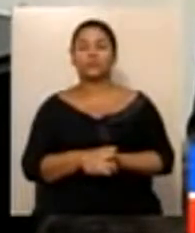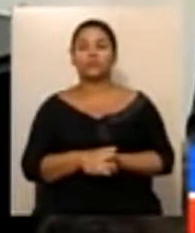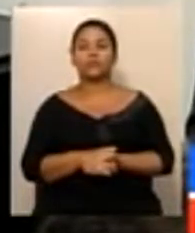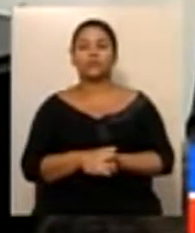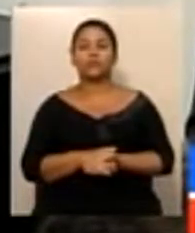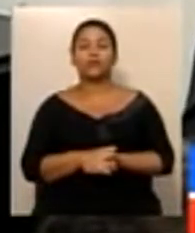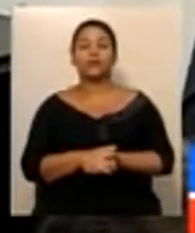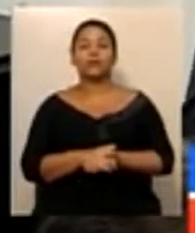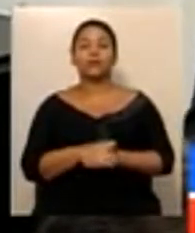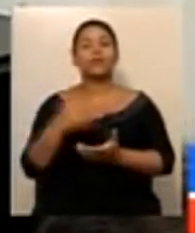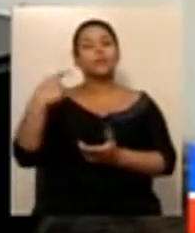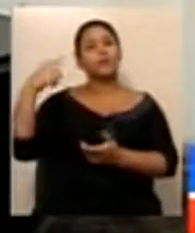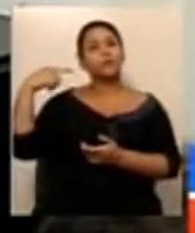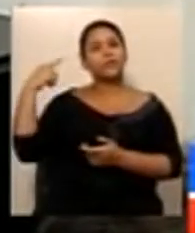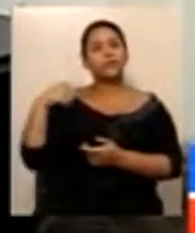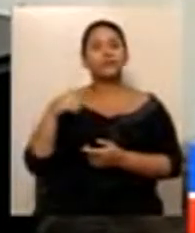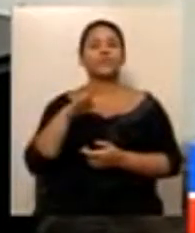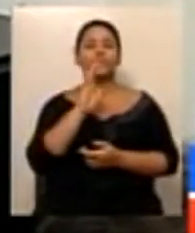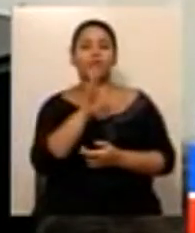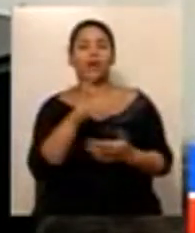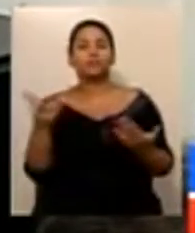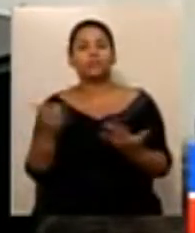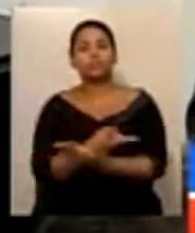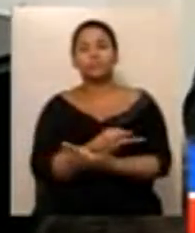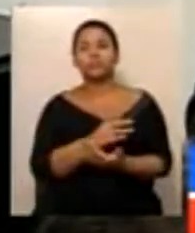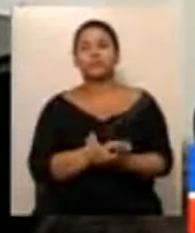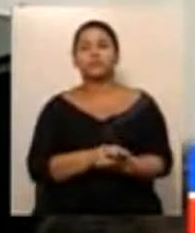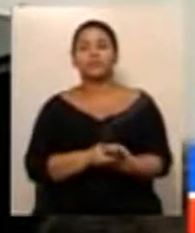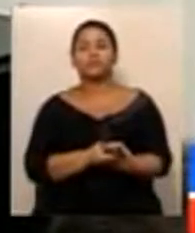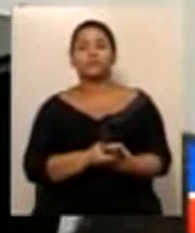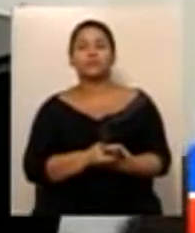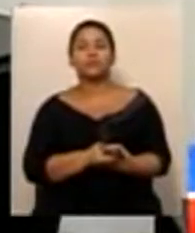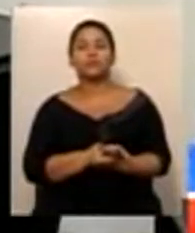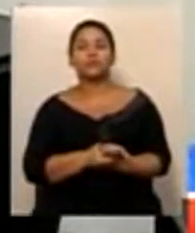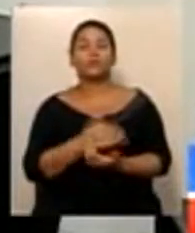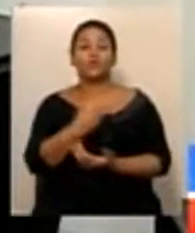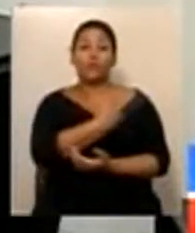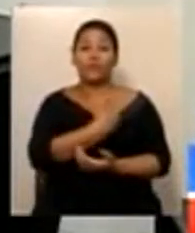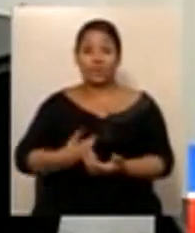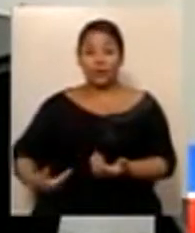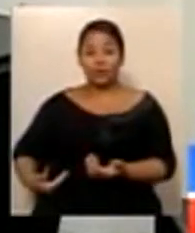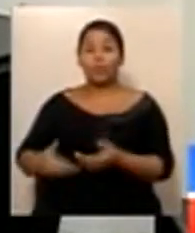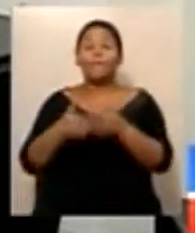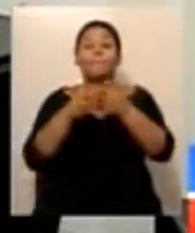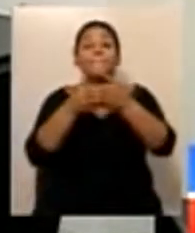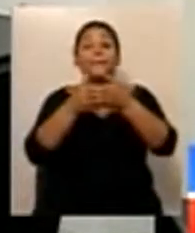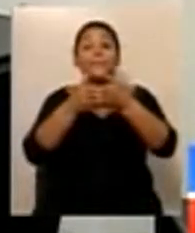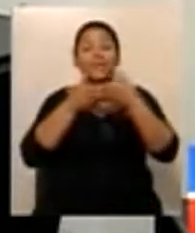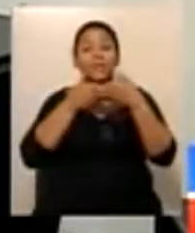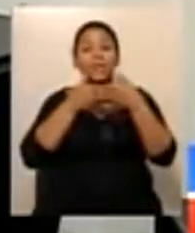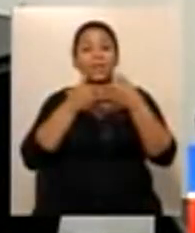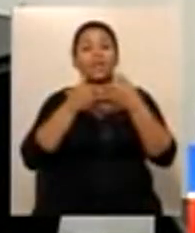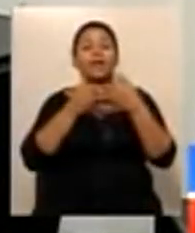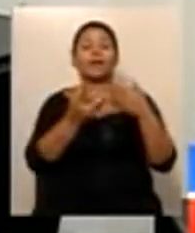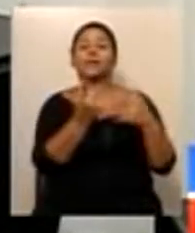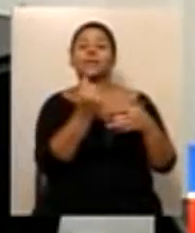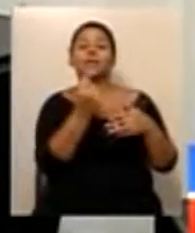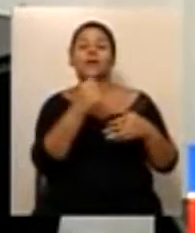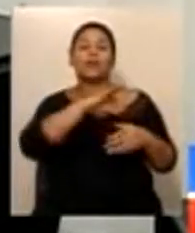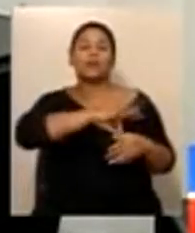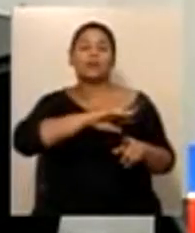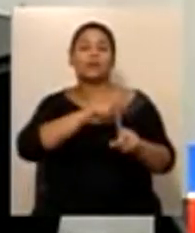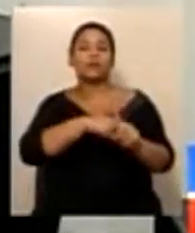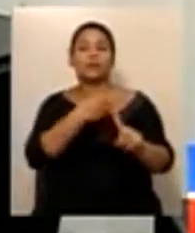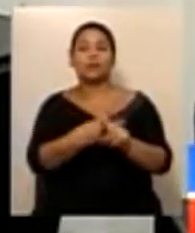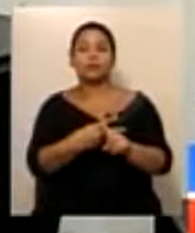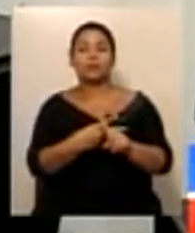outra vez chegou com o sentimento que o governador pedia para que aquele aumento acontecesse porque era